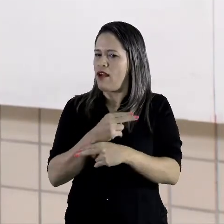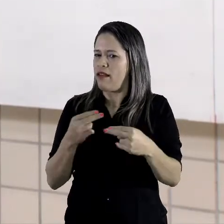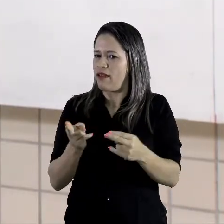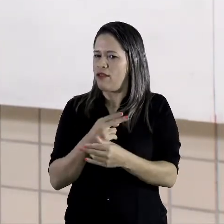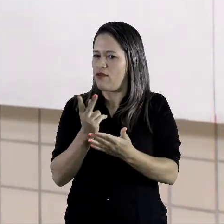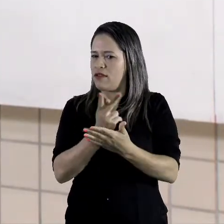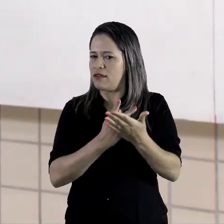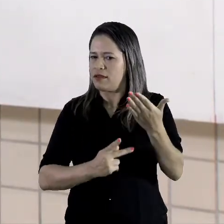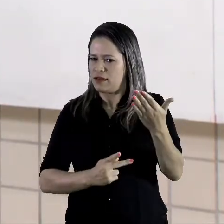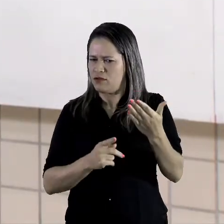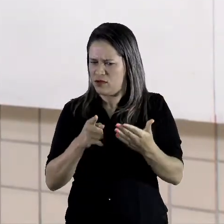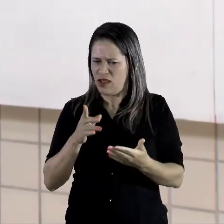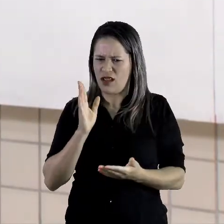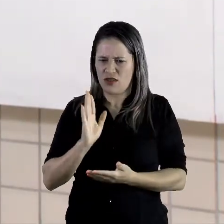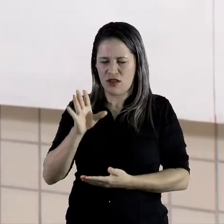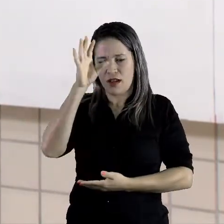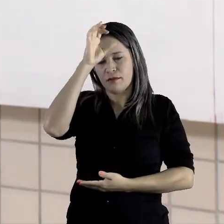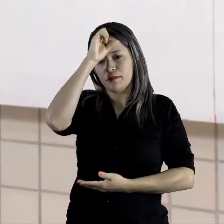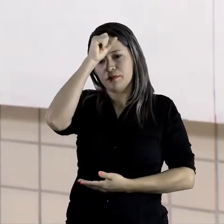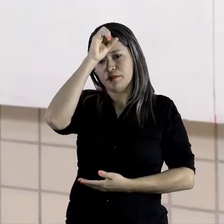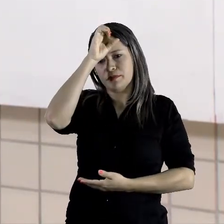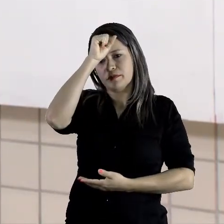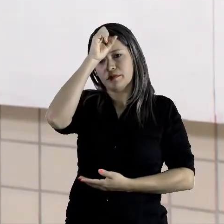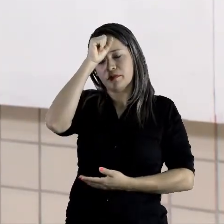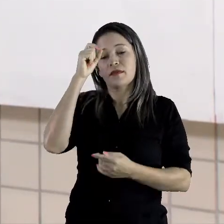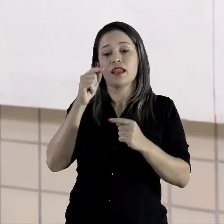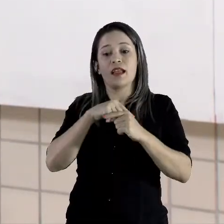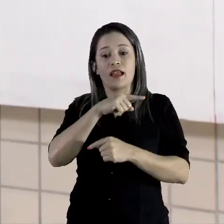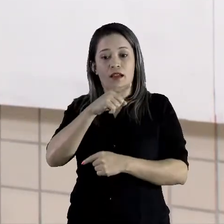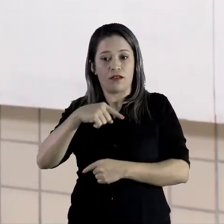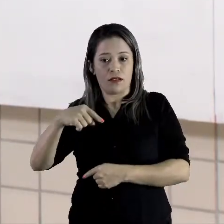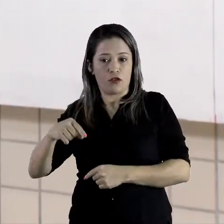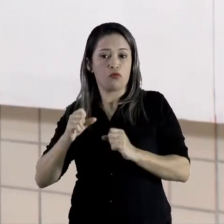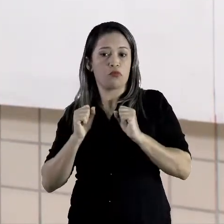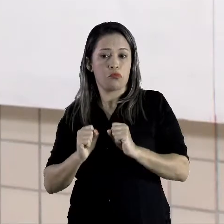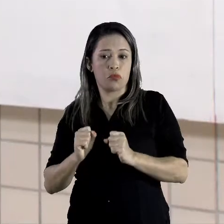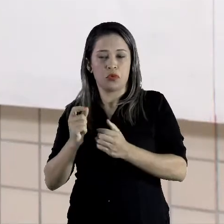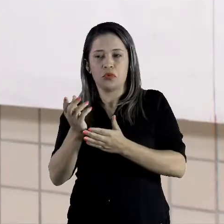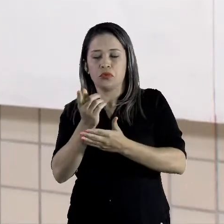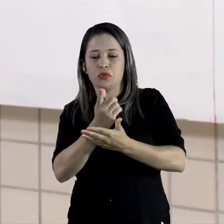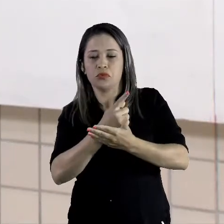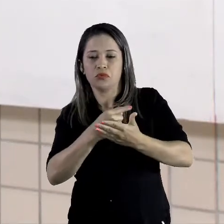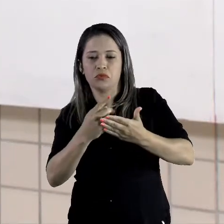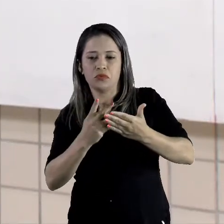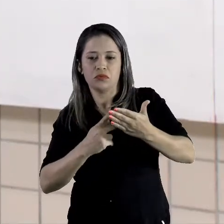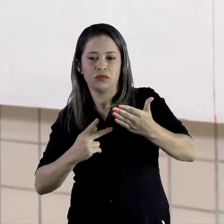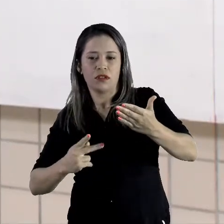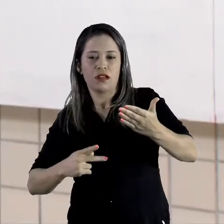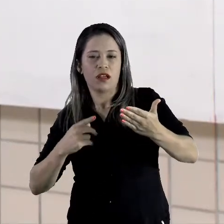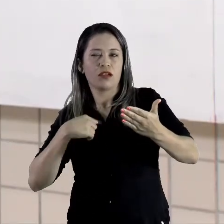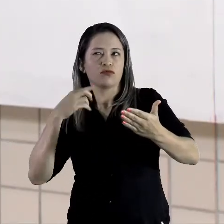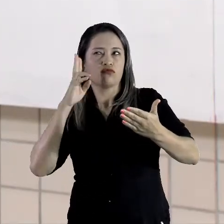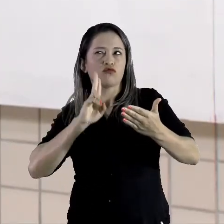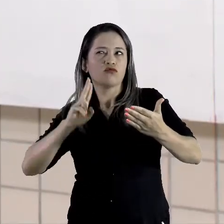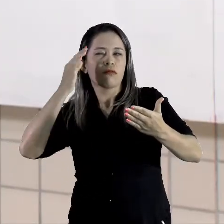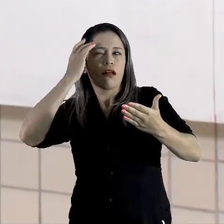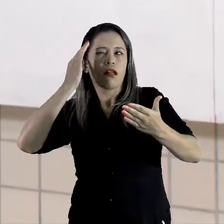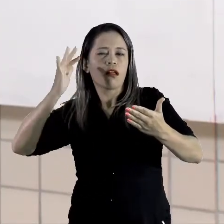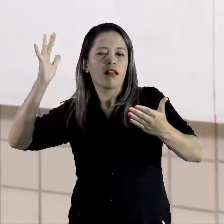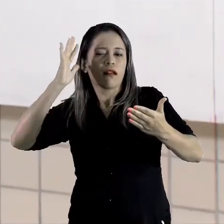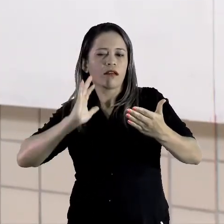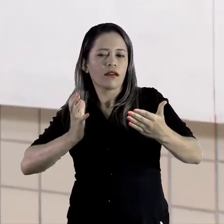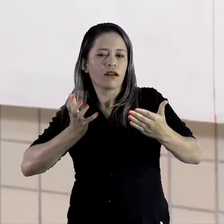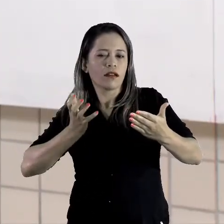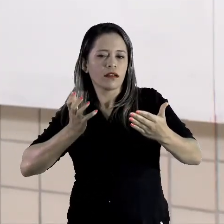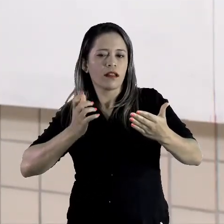Você já aprendeu que com as linhas podemos desenhar o que a nossa imaginação quiser? Temos as